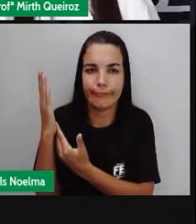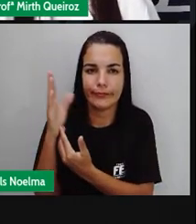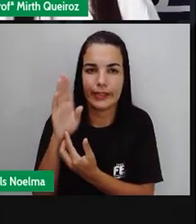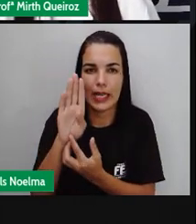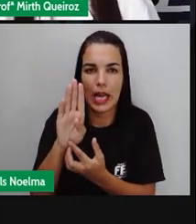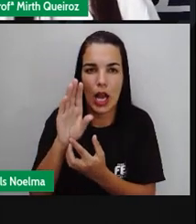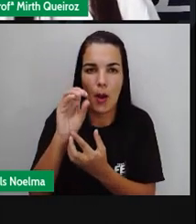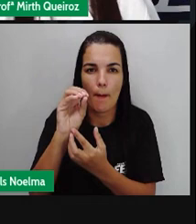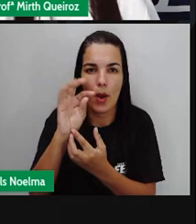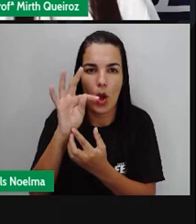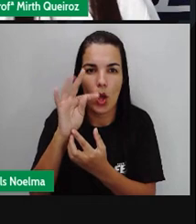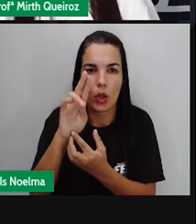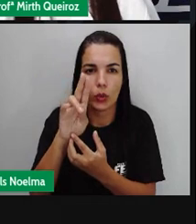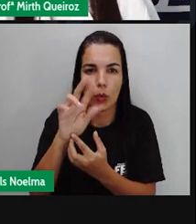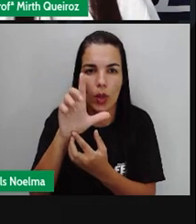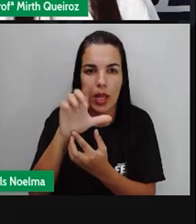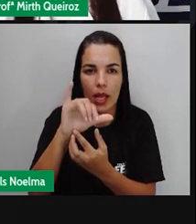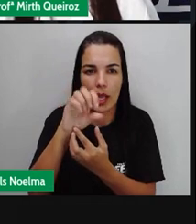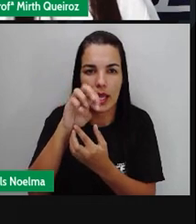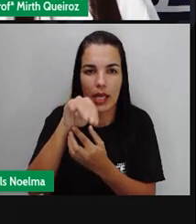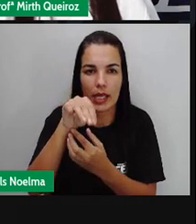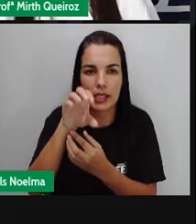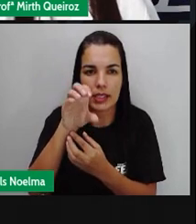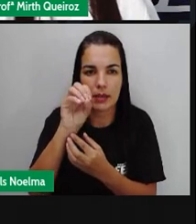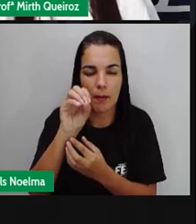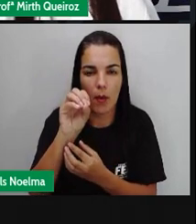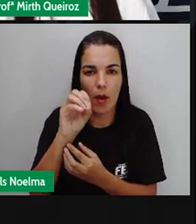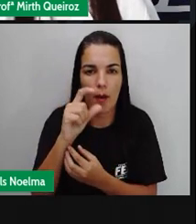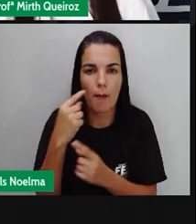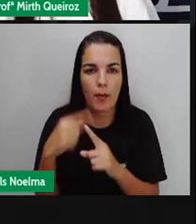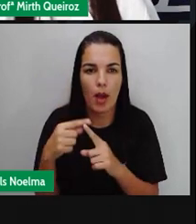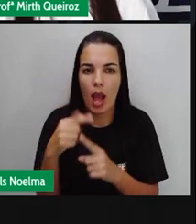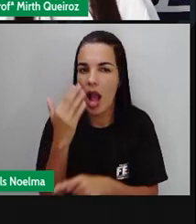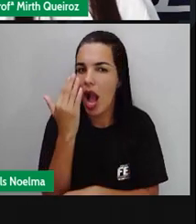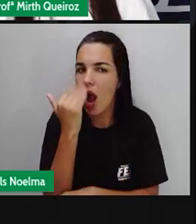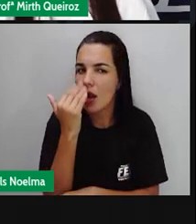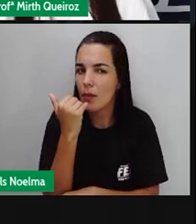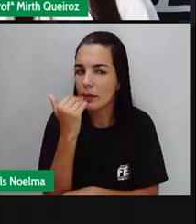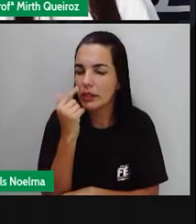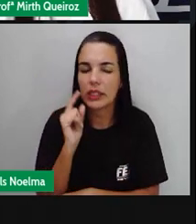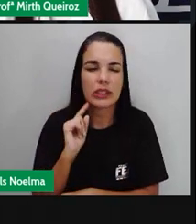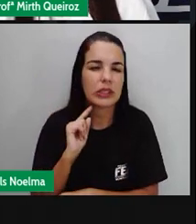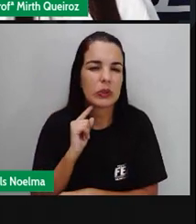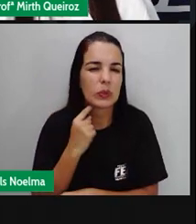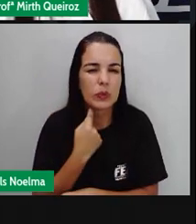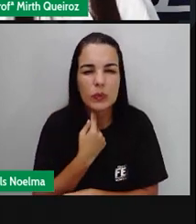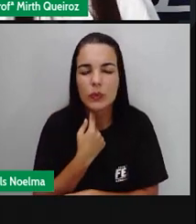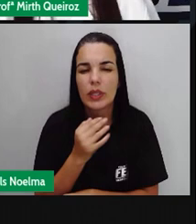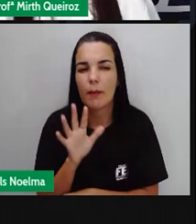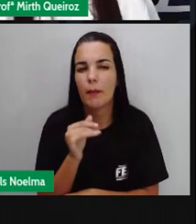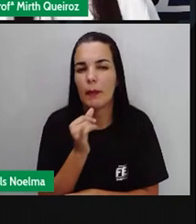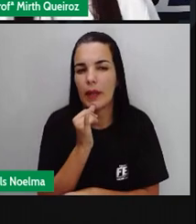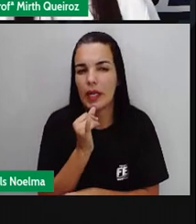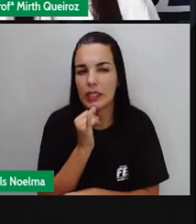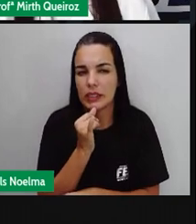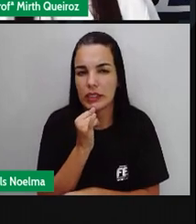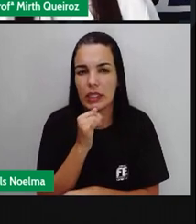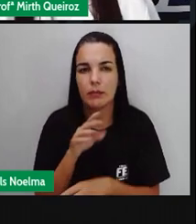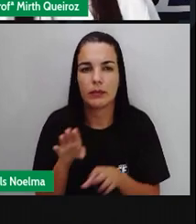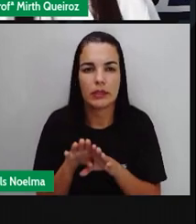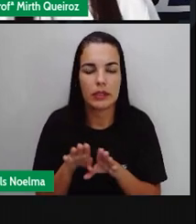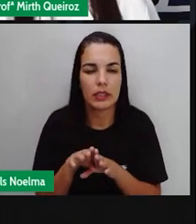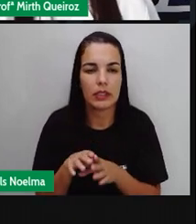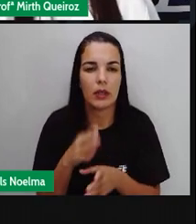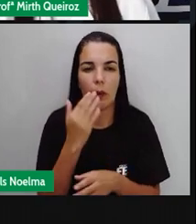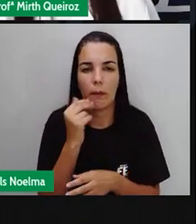onde o contágio acontece por meio da ingestão de alimentos contaminados, principalmente os enlatados, o tétano,